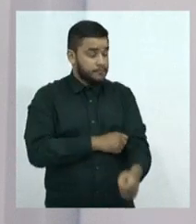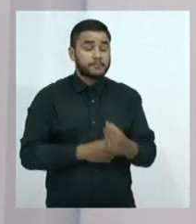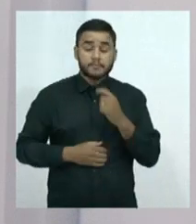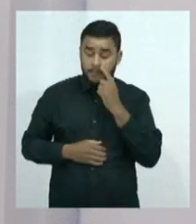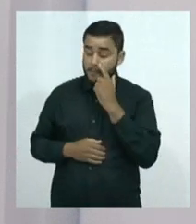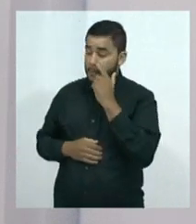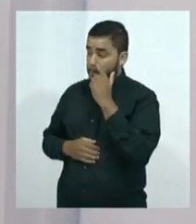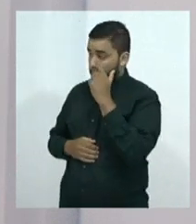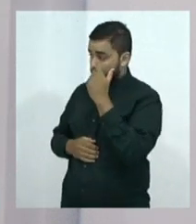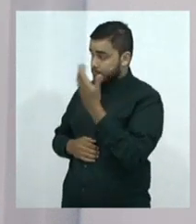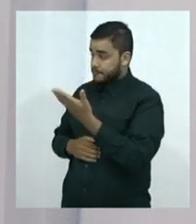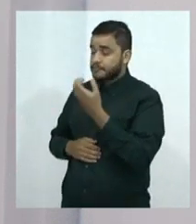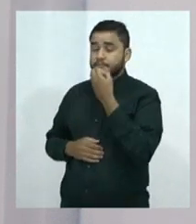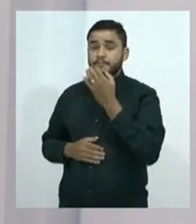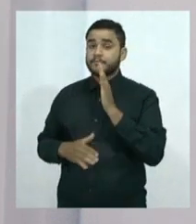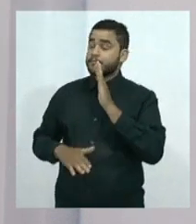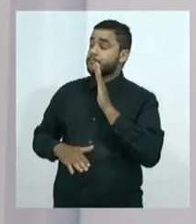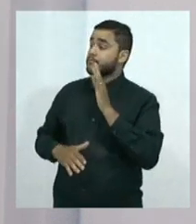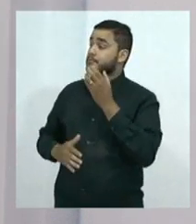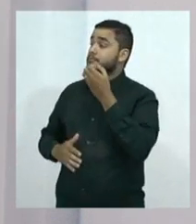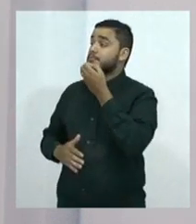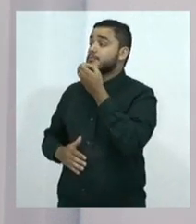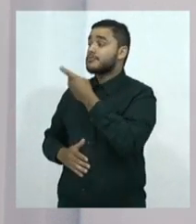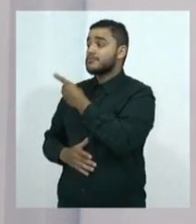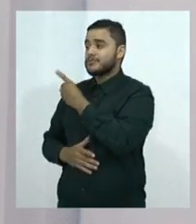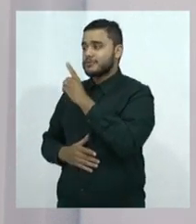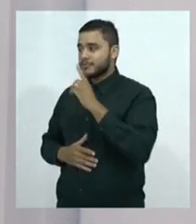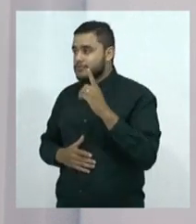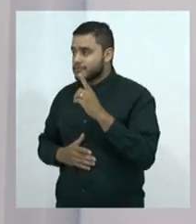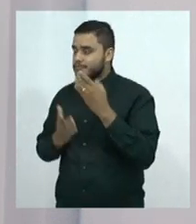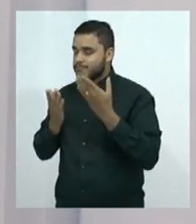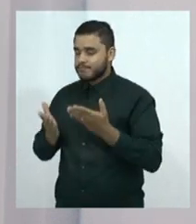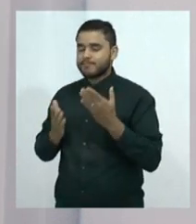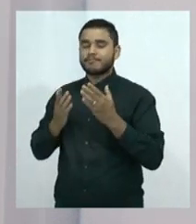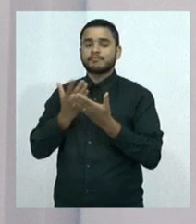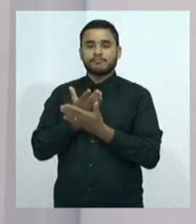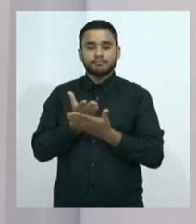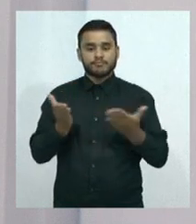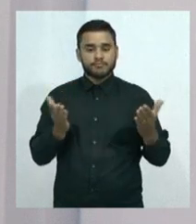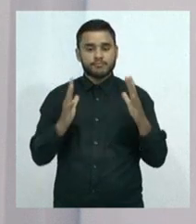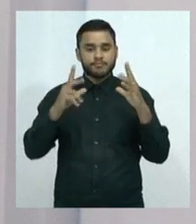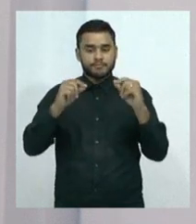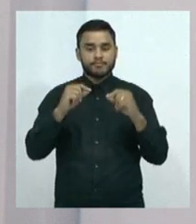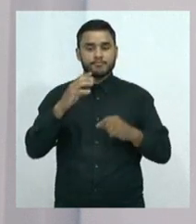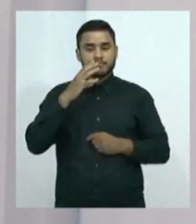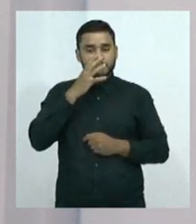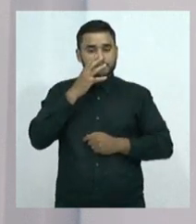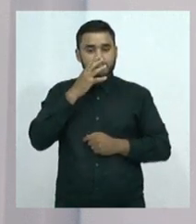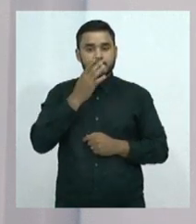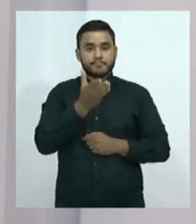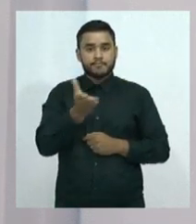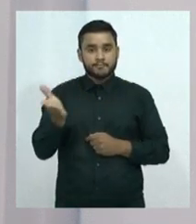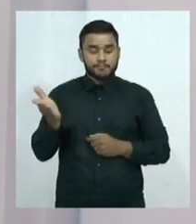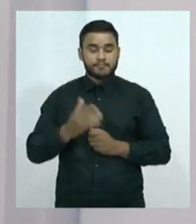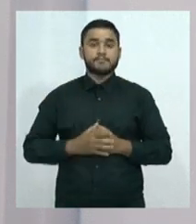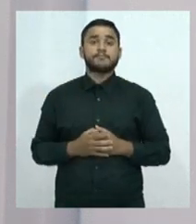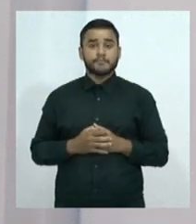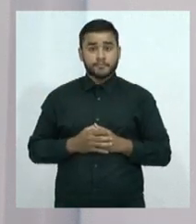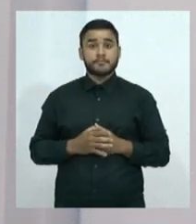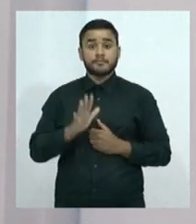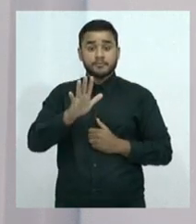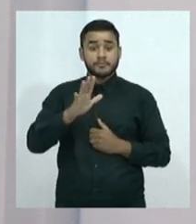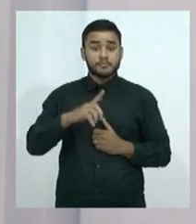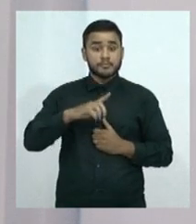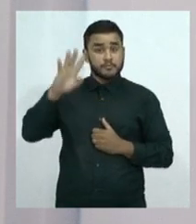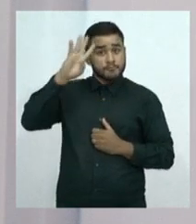toda a audiência. Obrigada pelo apoio da Câmara de Fortaleza. Falar que o nosso Congresso, ele vai se realizar em três dias, se